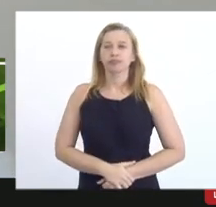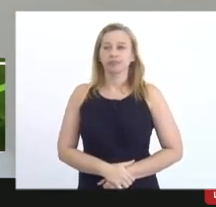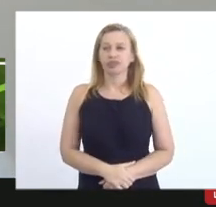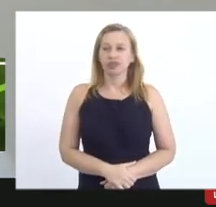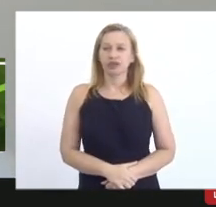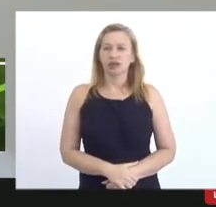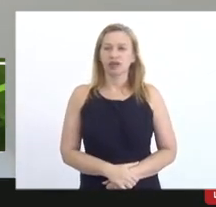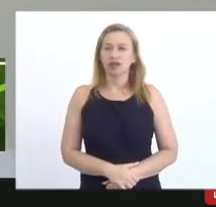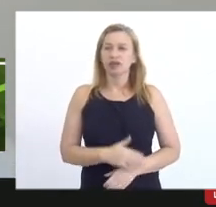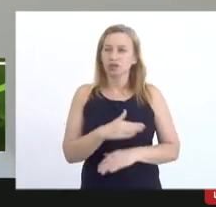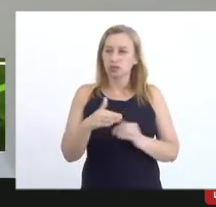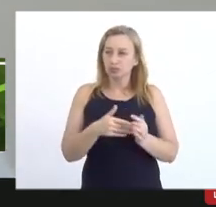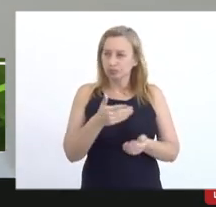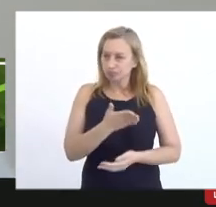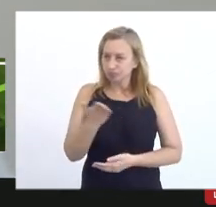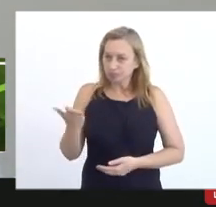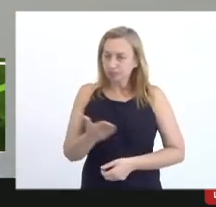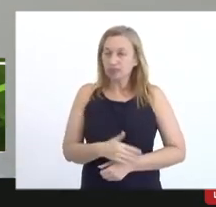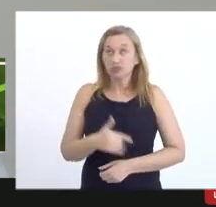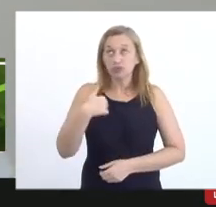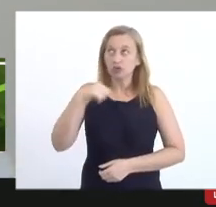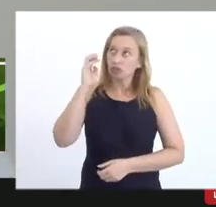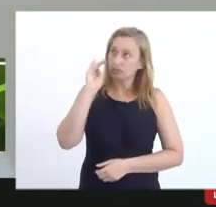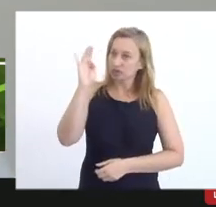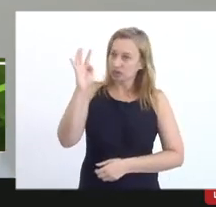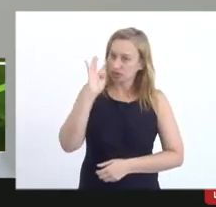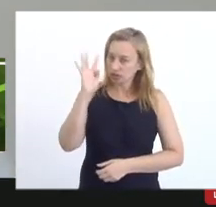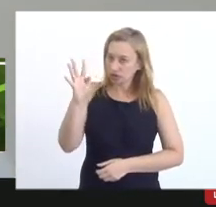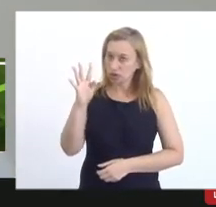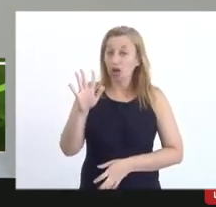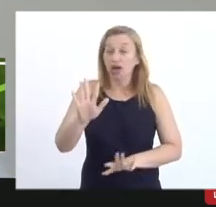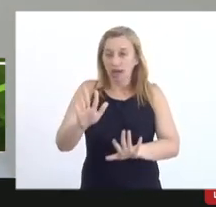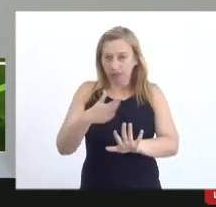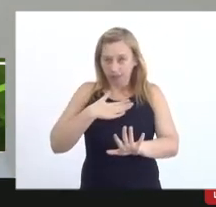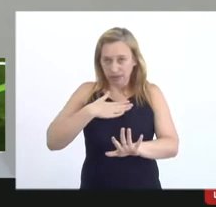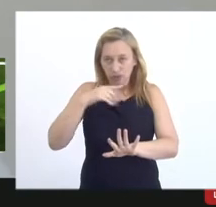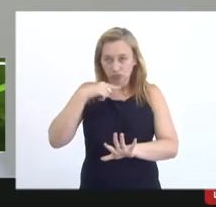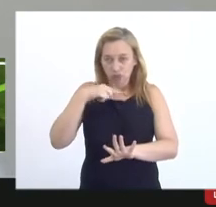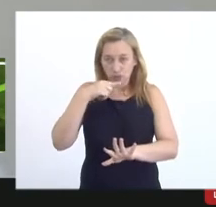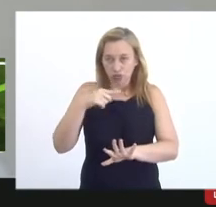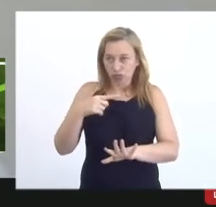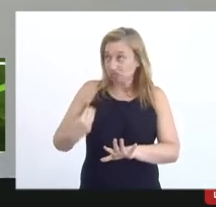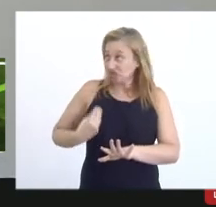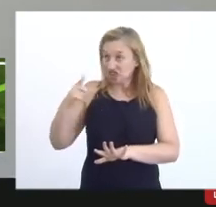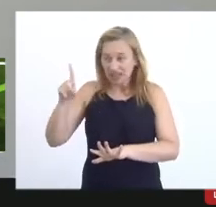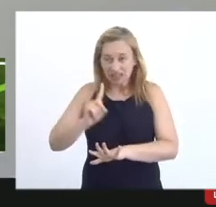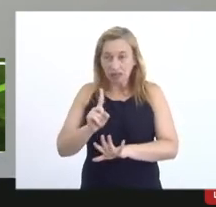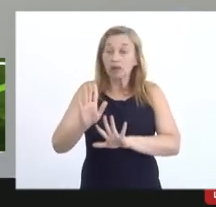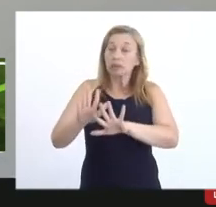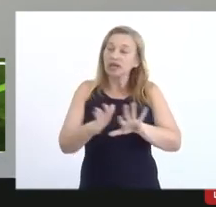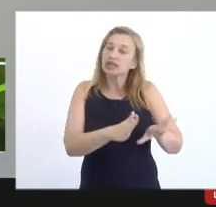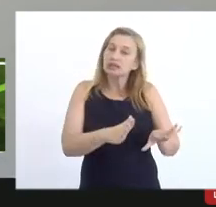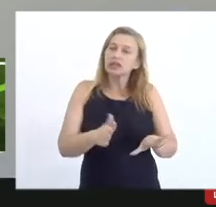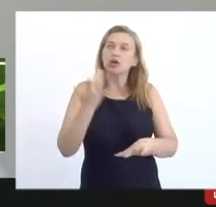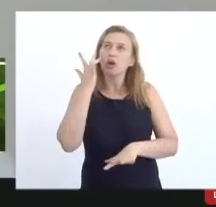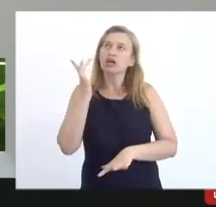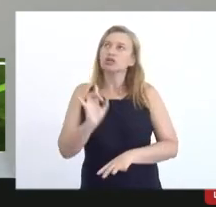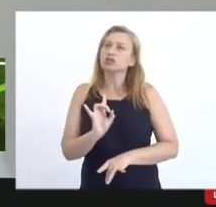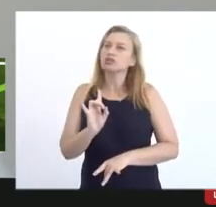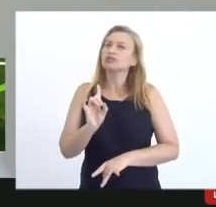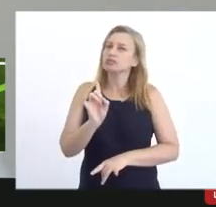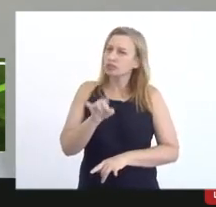senhores assim eu imagino essa é a dúvida que o dado estava lá eu imagino que isso deva ser